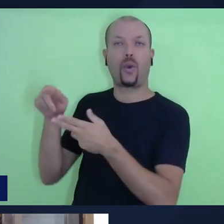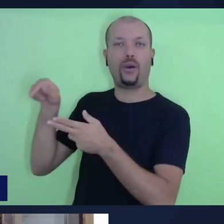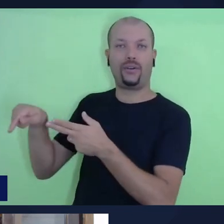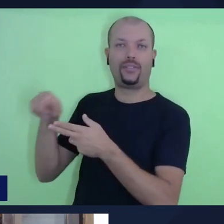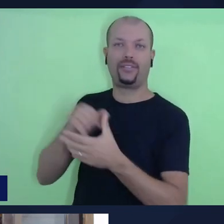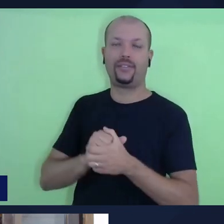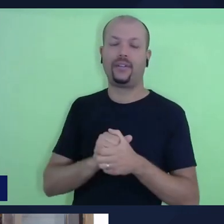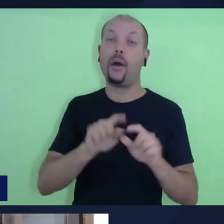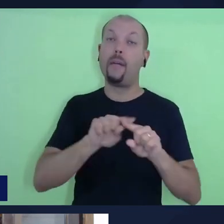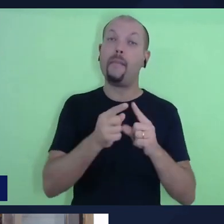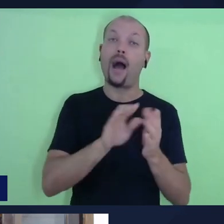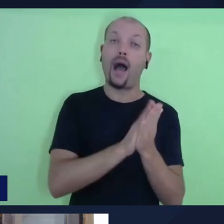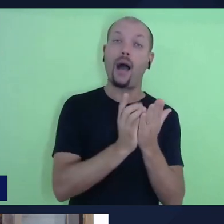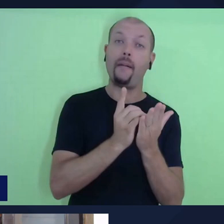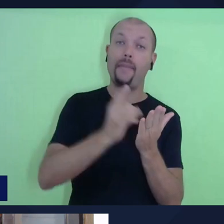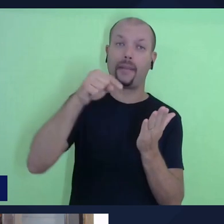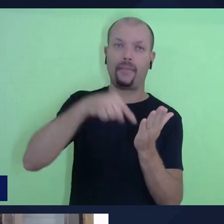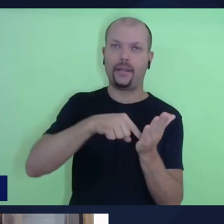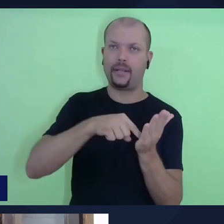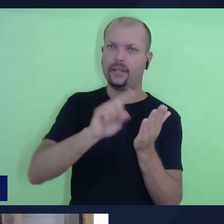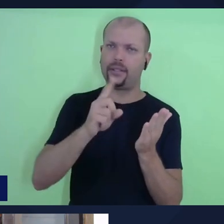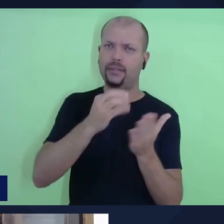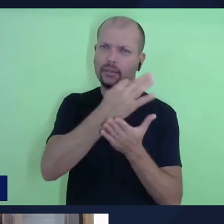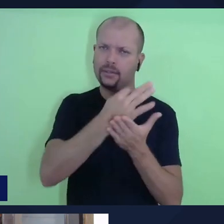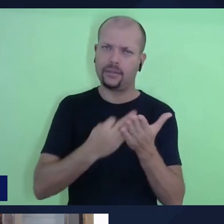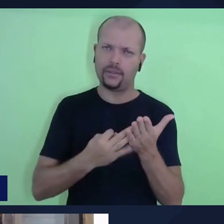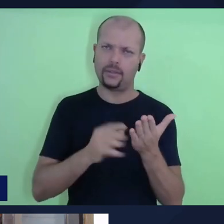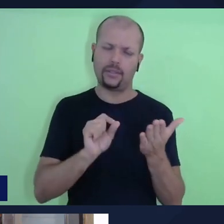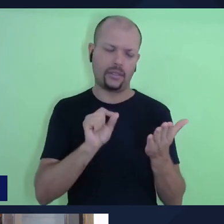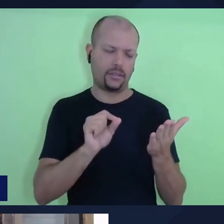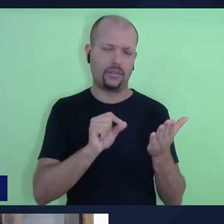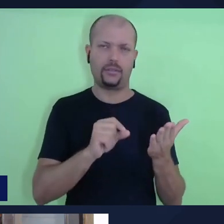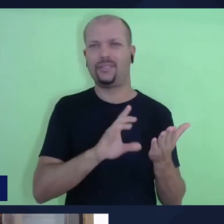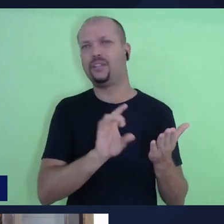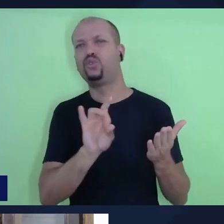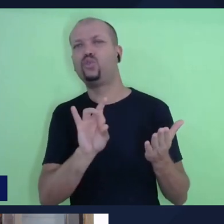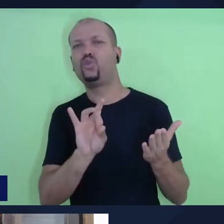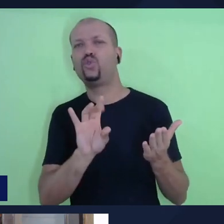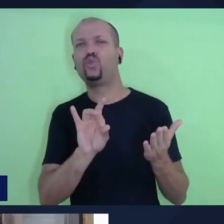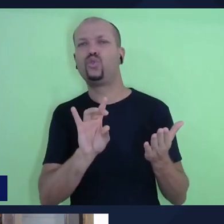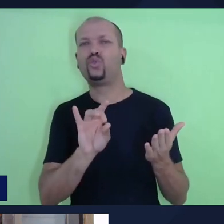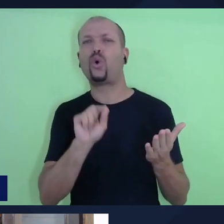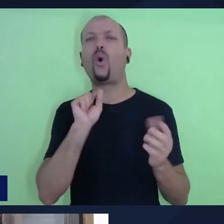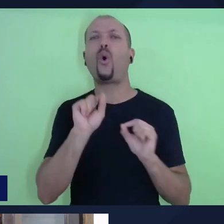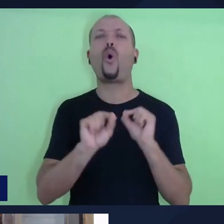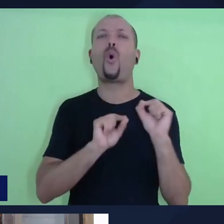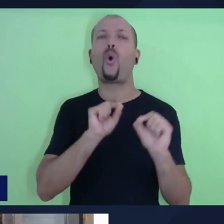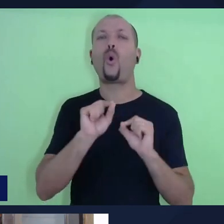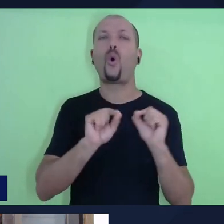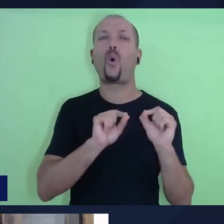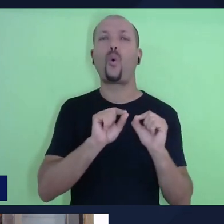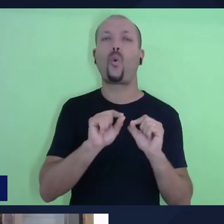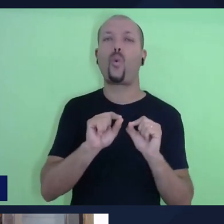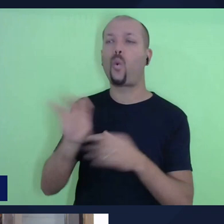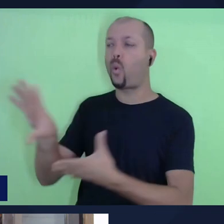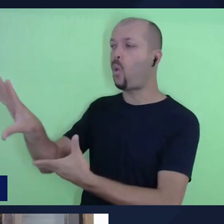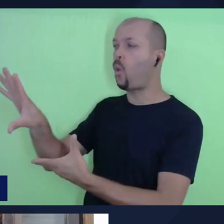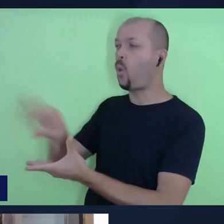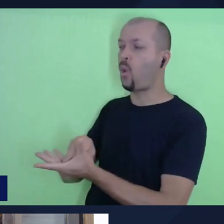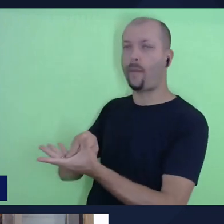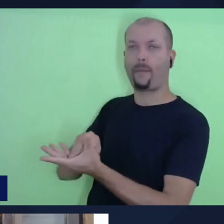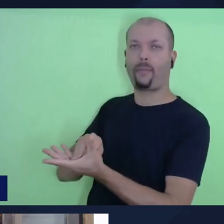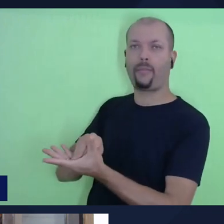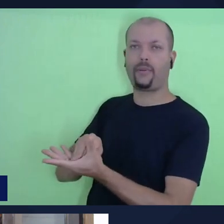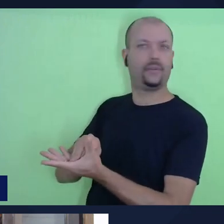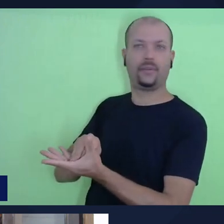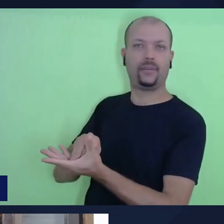bíblico, ele não é um texto que se reserva a ser, vamos dizer assim, uma cópia exata de um template,